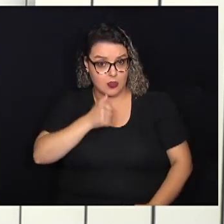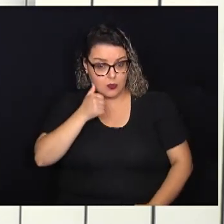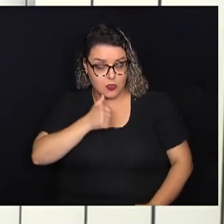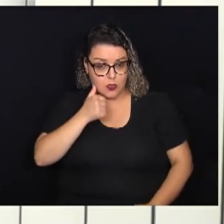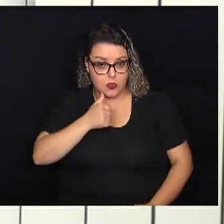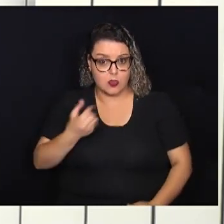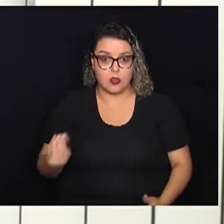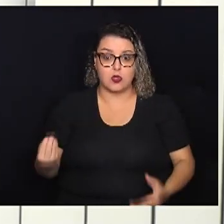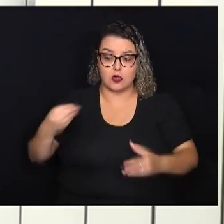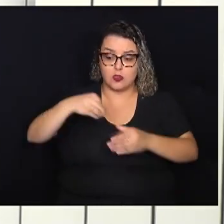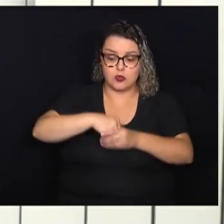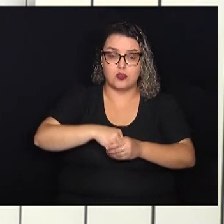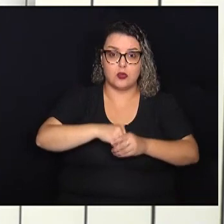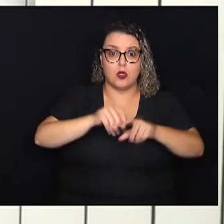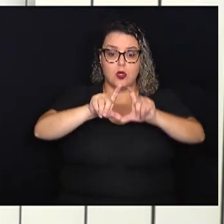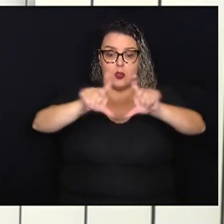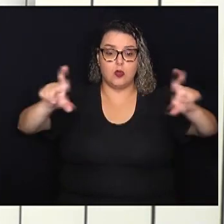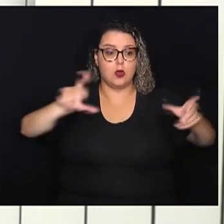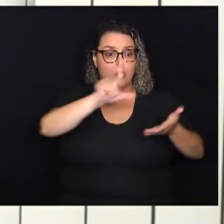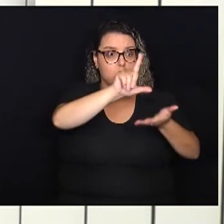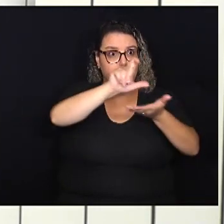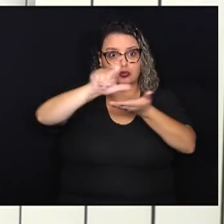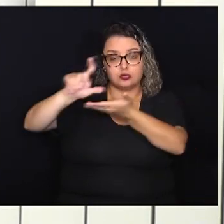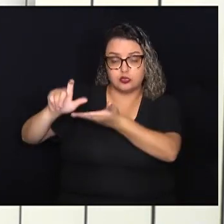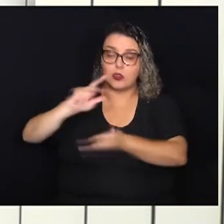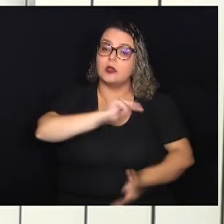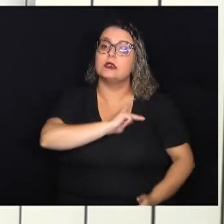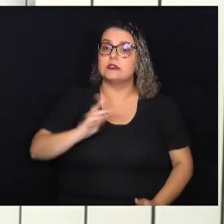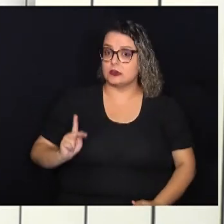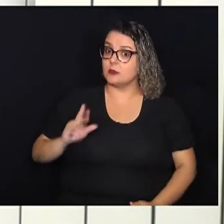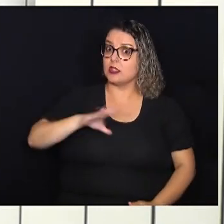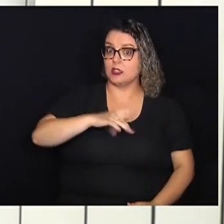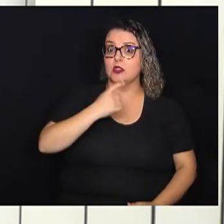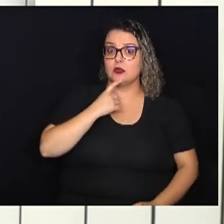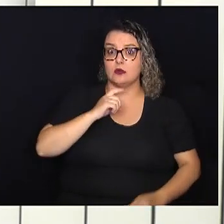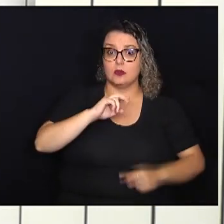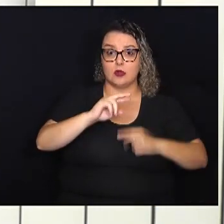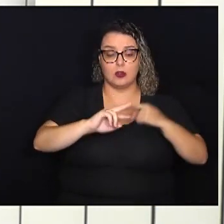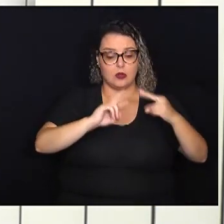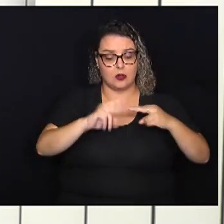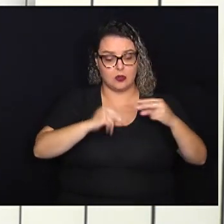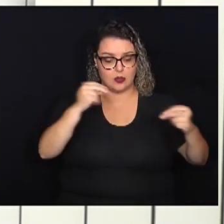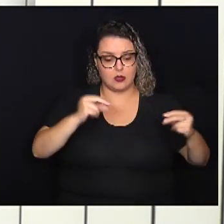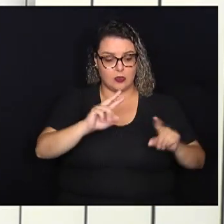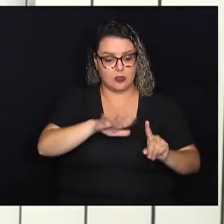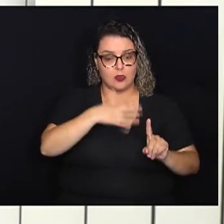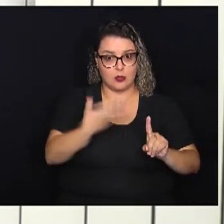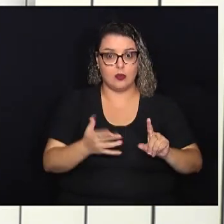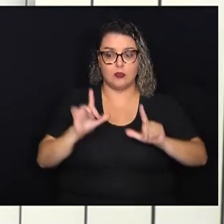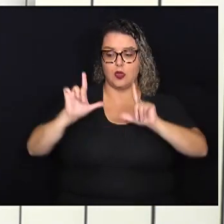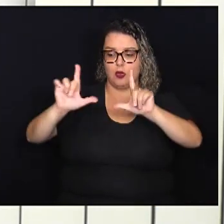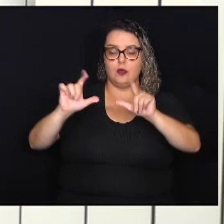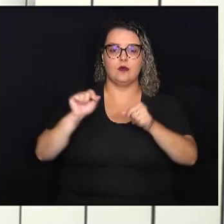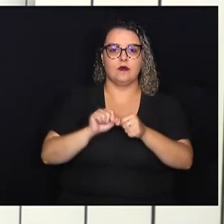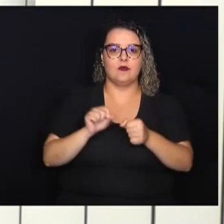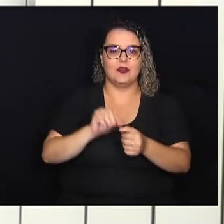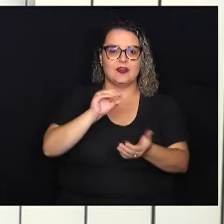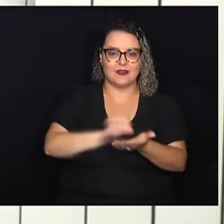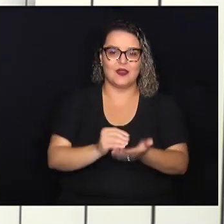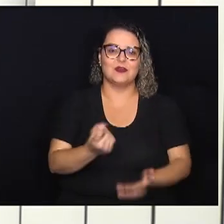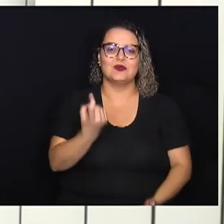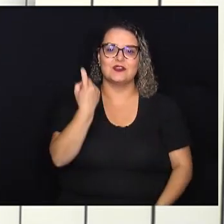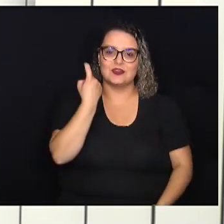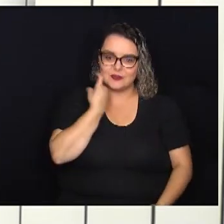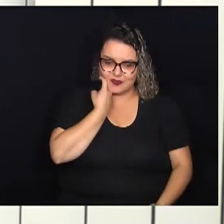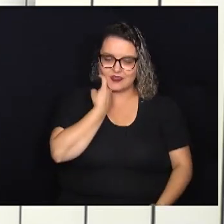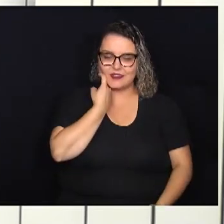integrar a Galeria de Presidentes da Câmara Municipal. A solenidade de inauguração do quadro foi realizada na última sexta